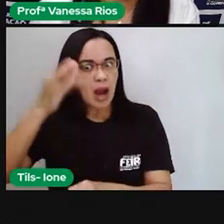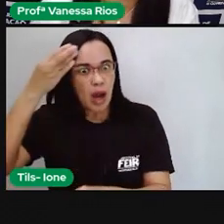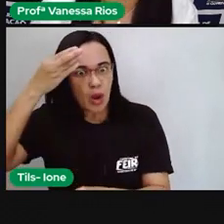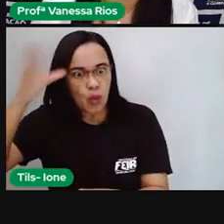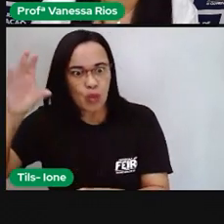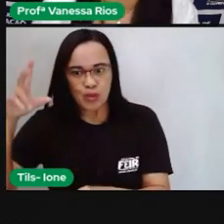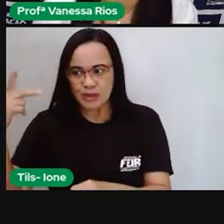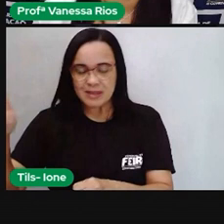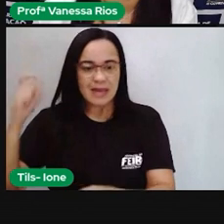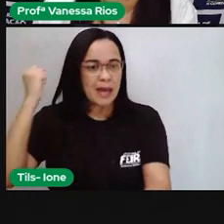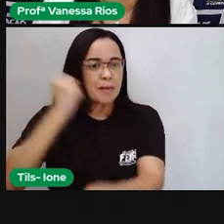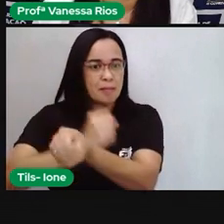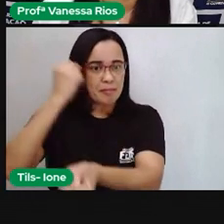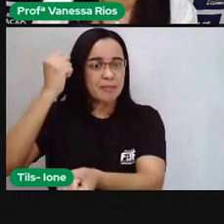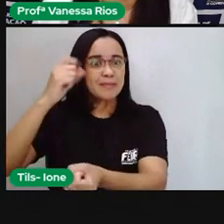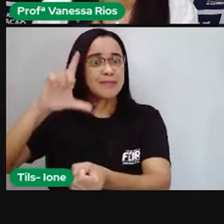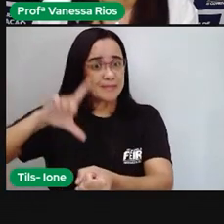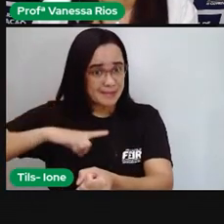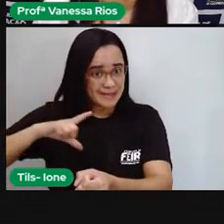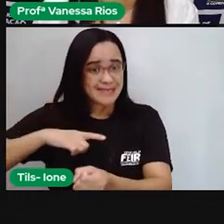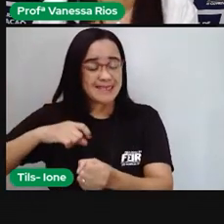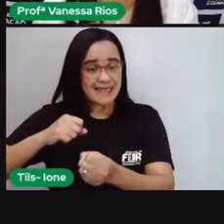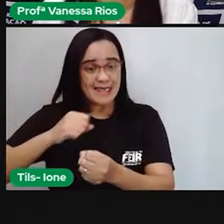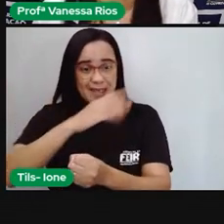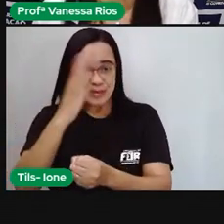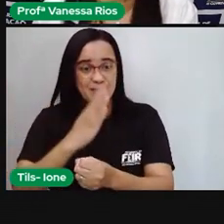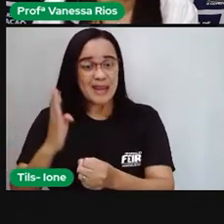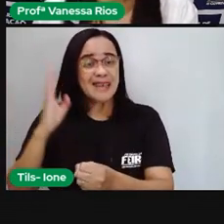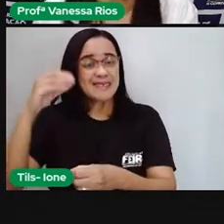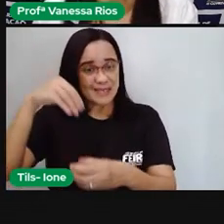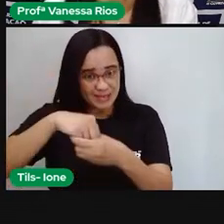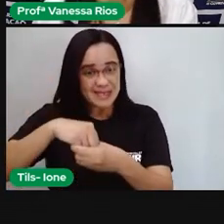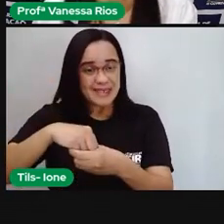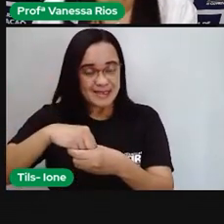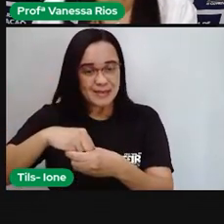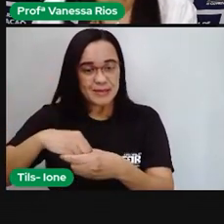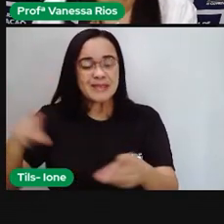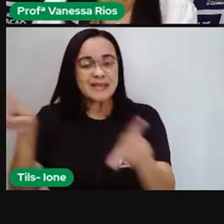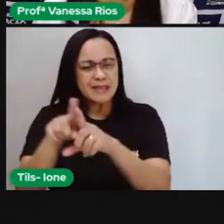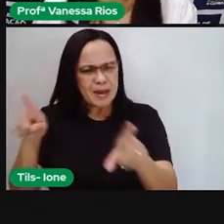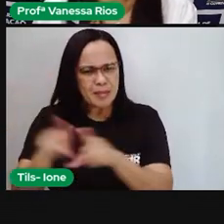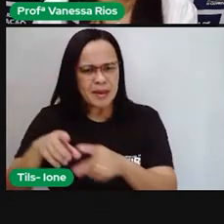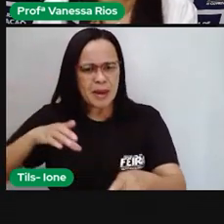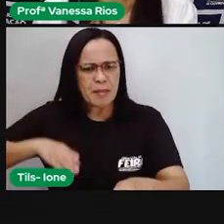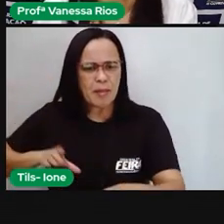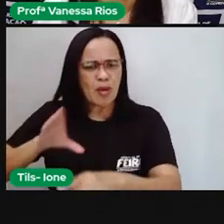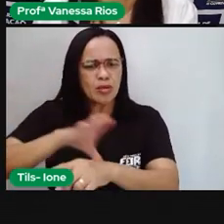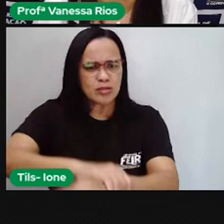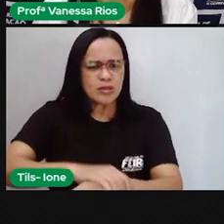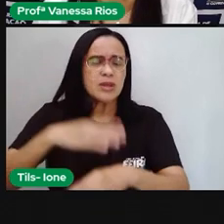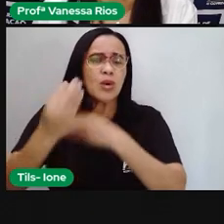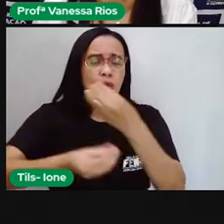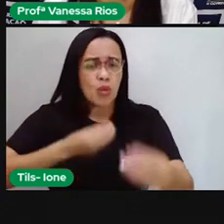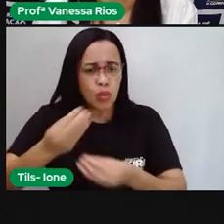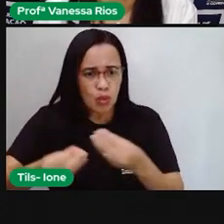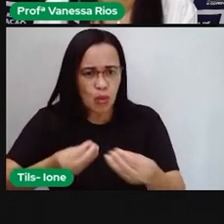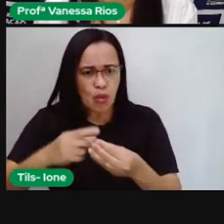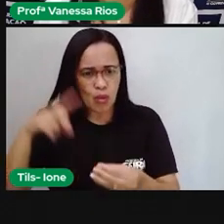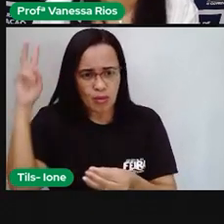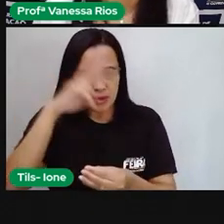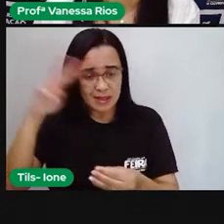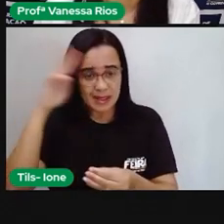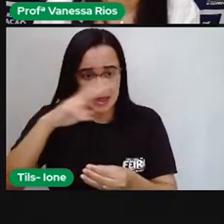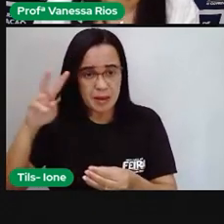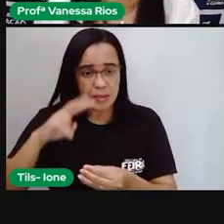brasileira. E também os portugueses, que vieram aí para colonizar e explorar as novas terras e